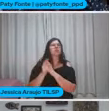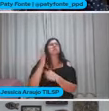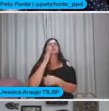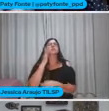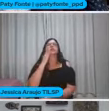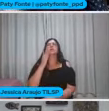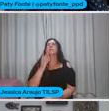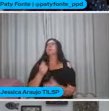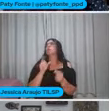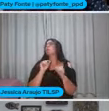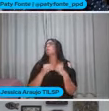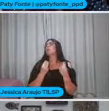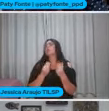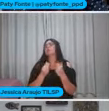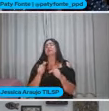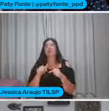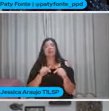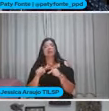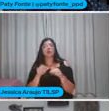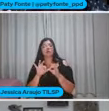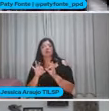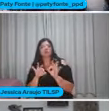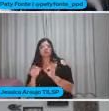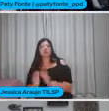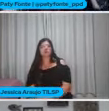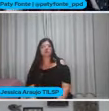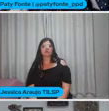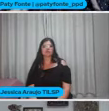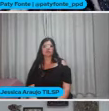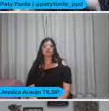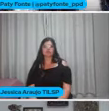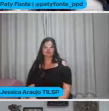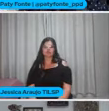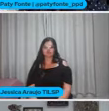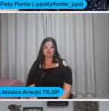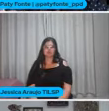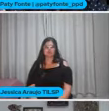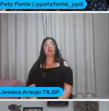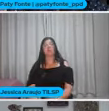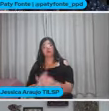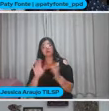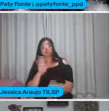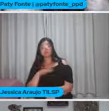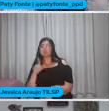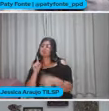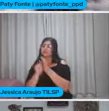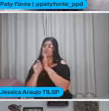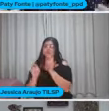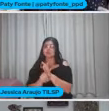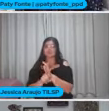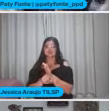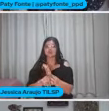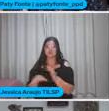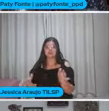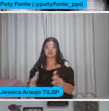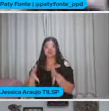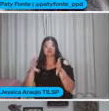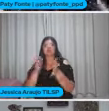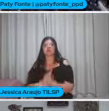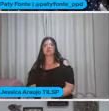Isso é é trabalhar com projetos Vamos permitir Que essas crianças perguntem Incentivar